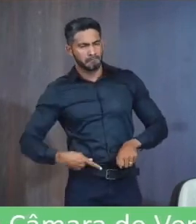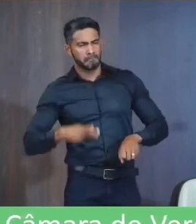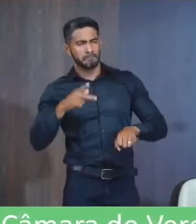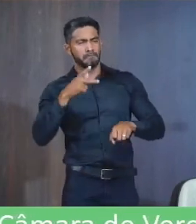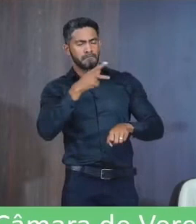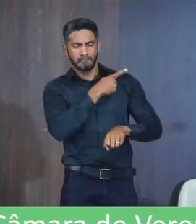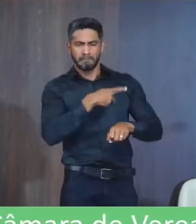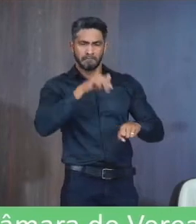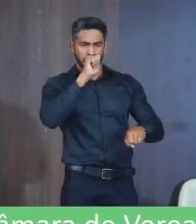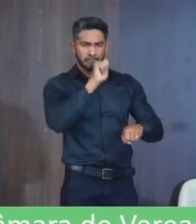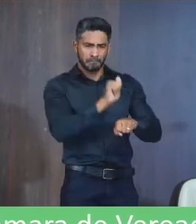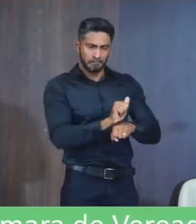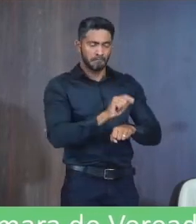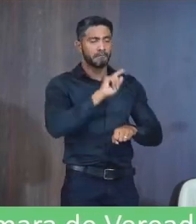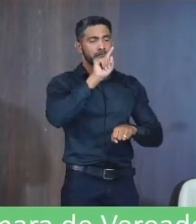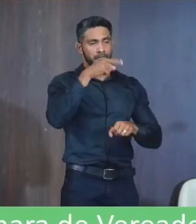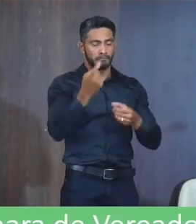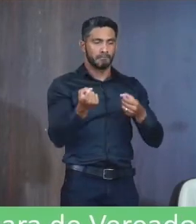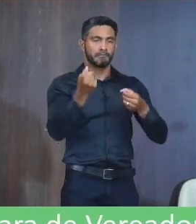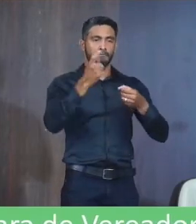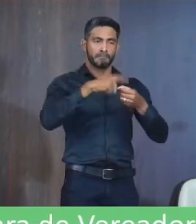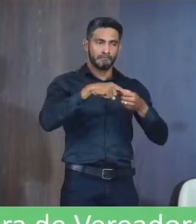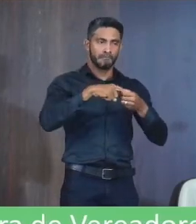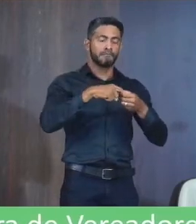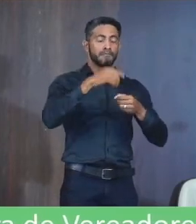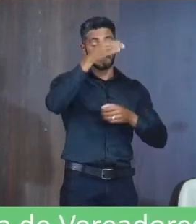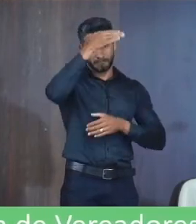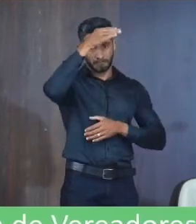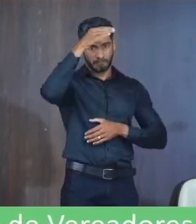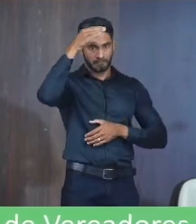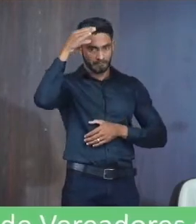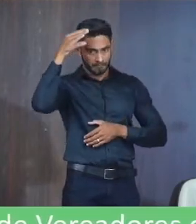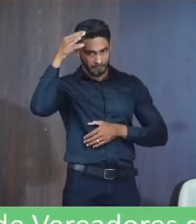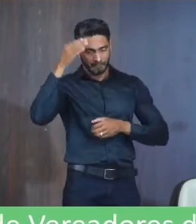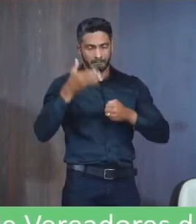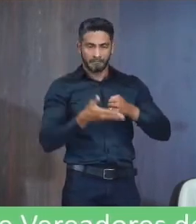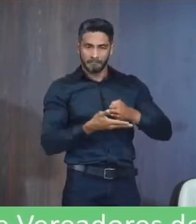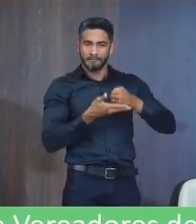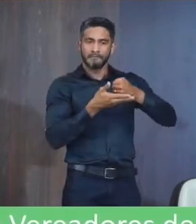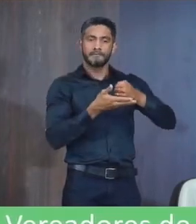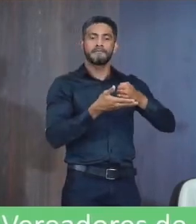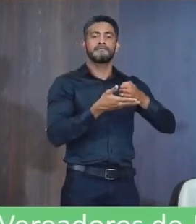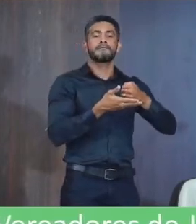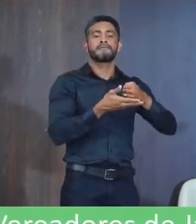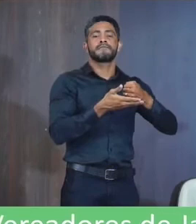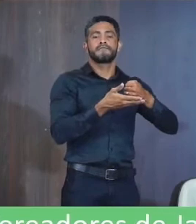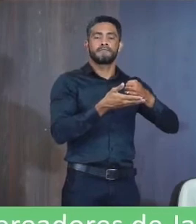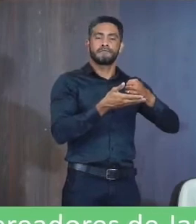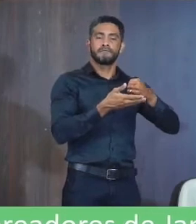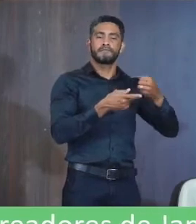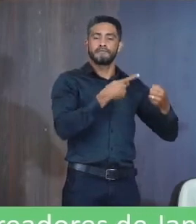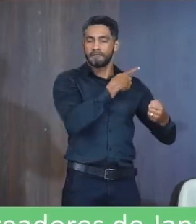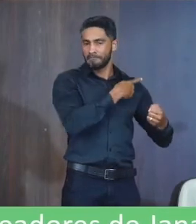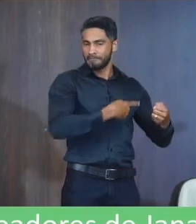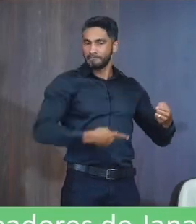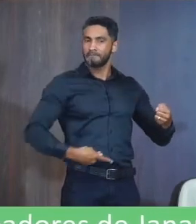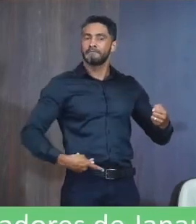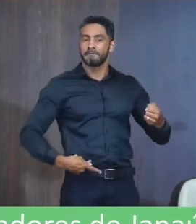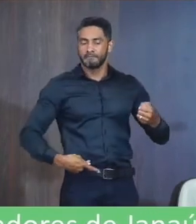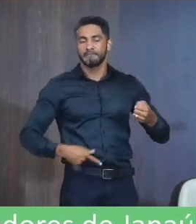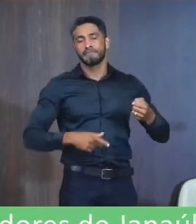Depois Depois Quando voltou Esse veto Para a câmara Até a base Do presidente Derrubou O veto Do próprio Presidente